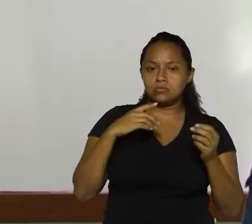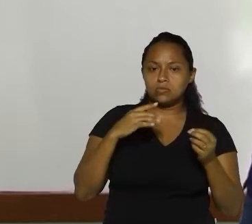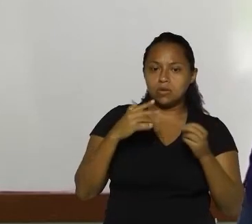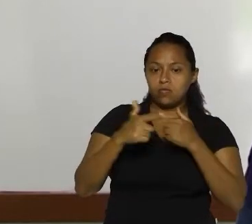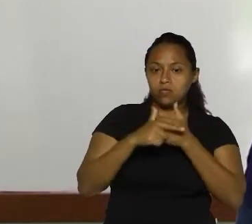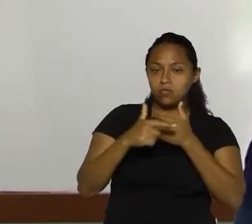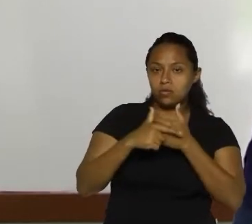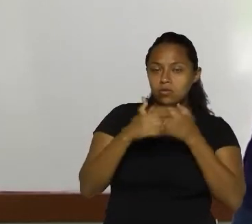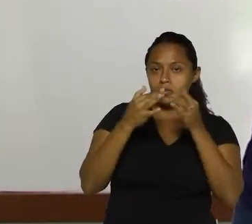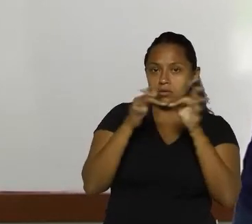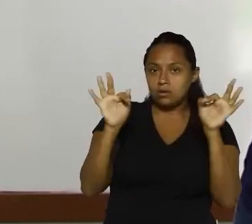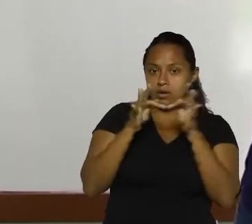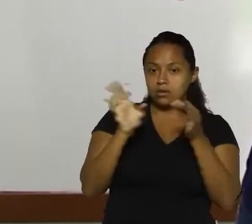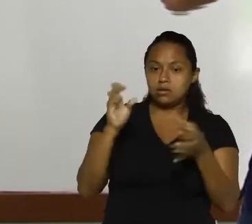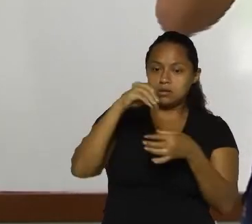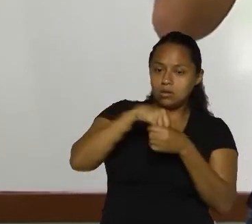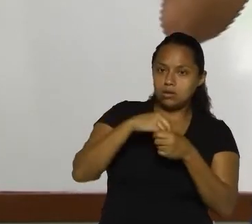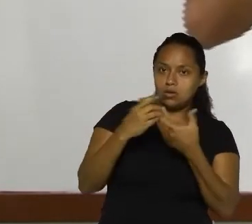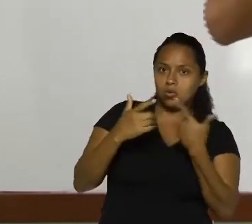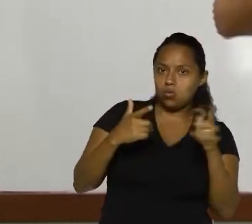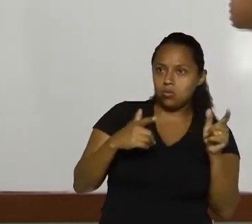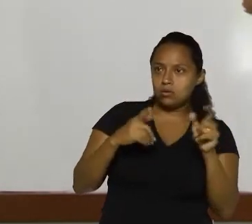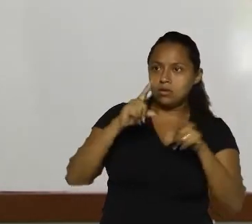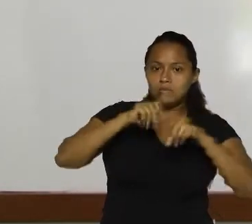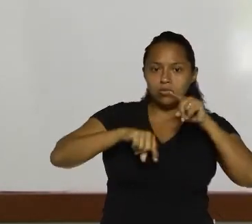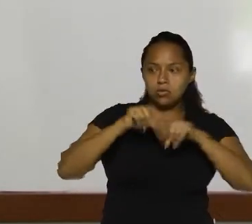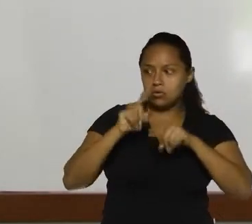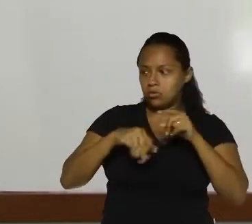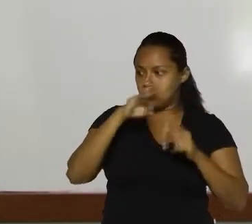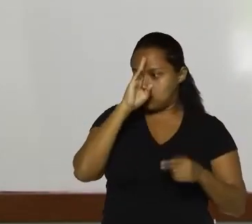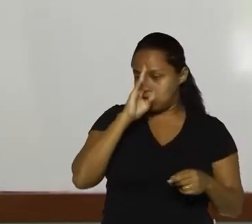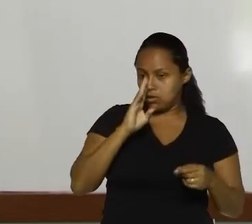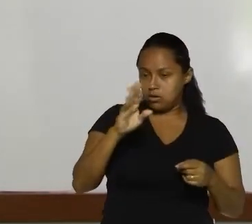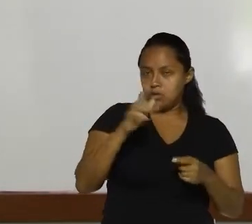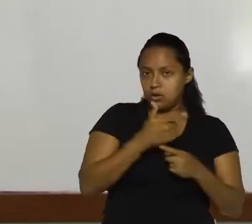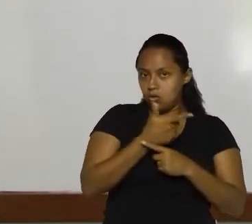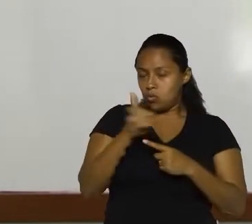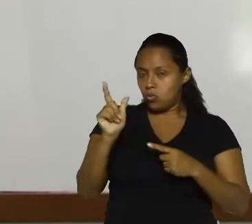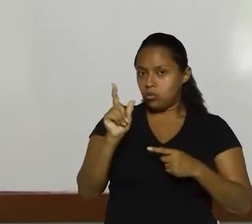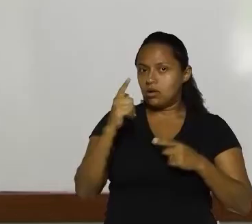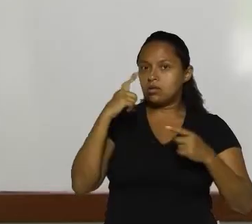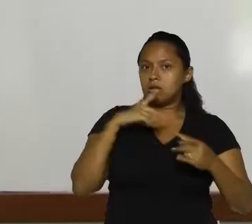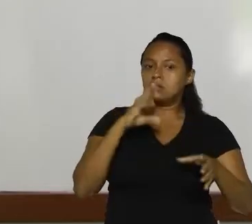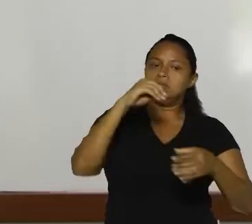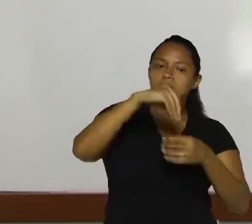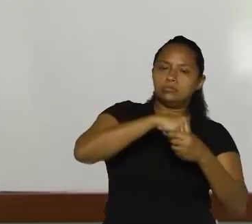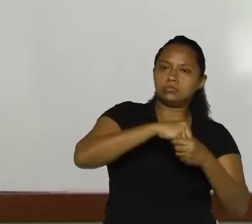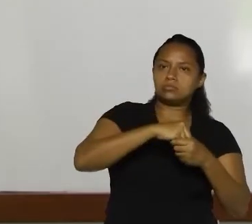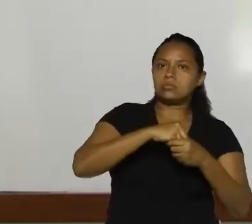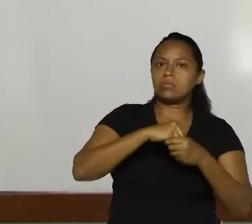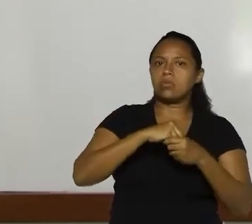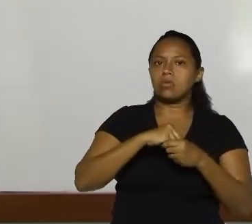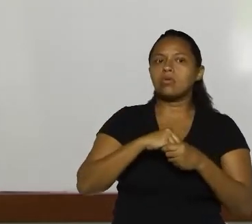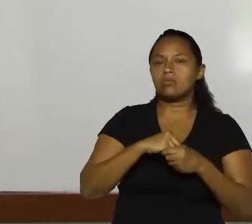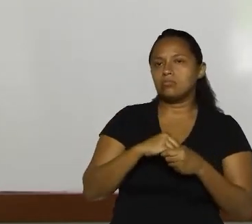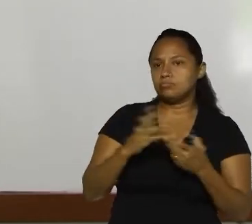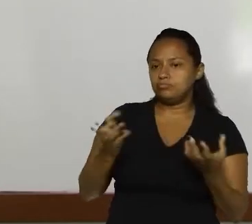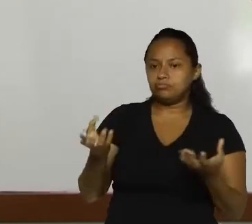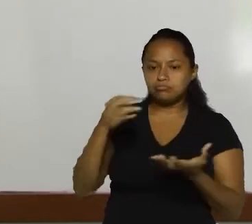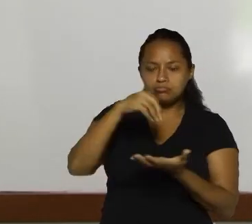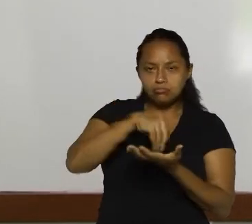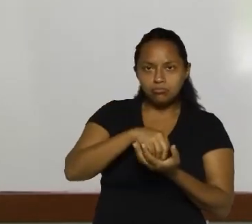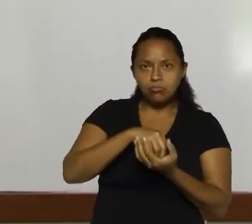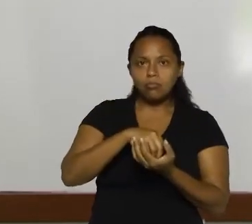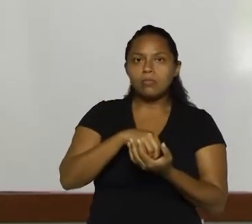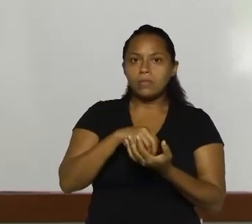função sintática dentro da outra. Se ela é objeto direto da outra, então ela é que está dentro. Ela é que está subordinada.